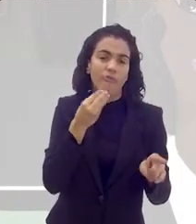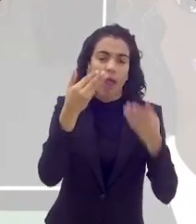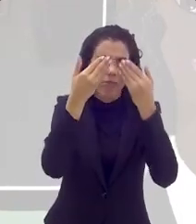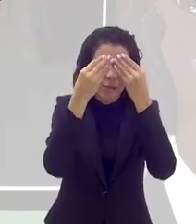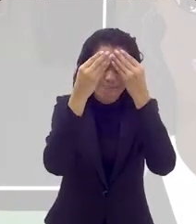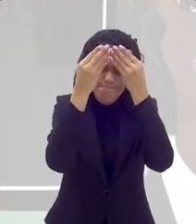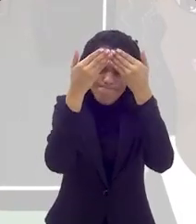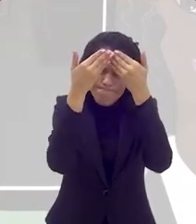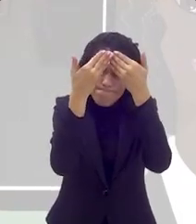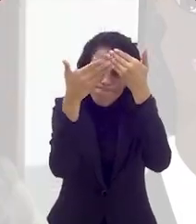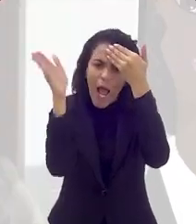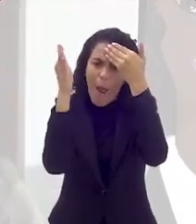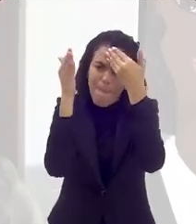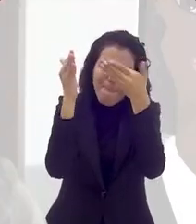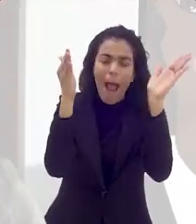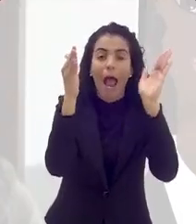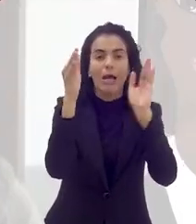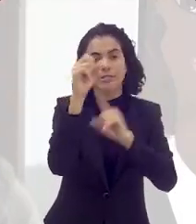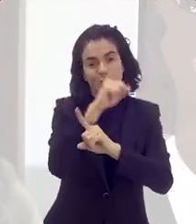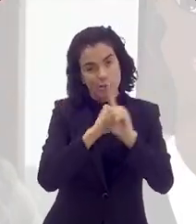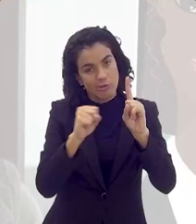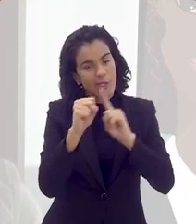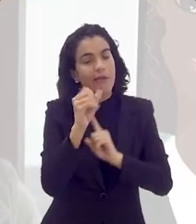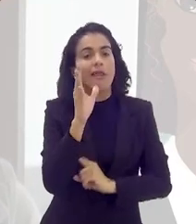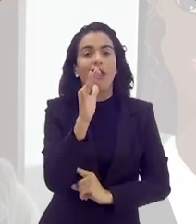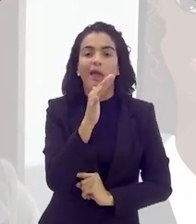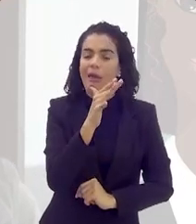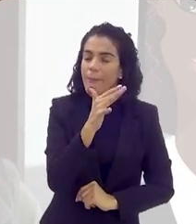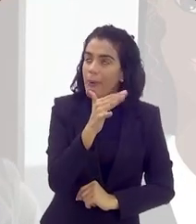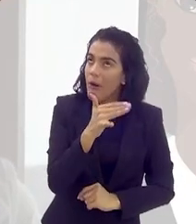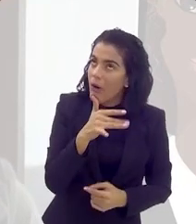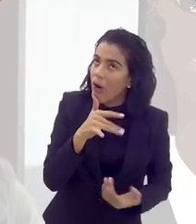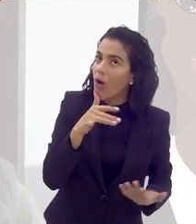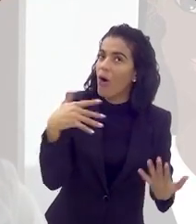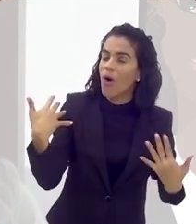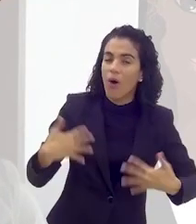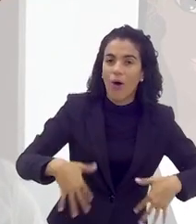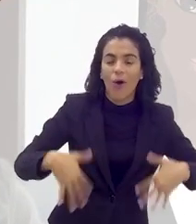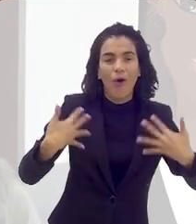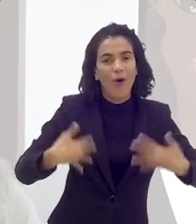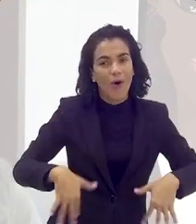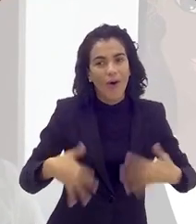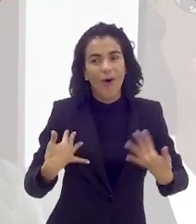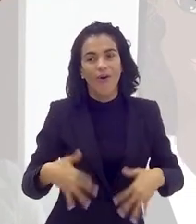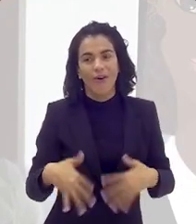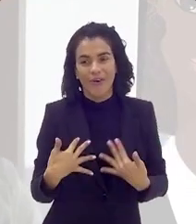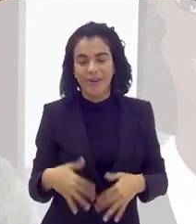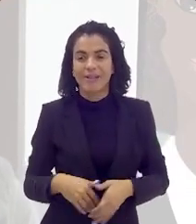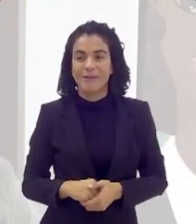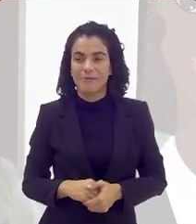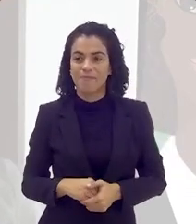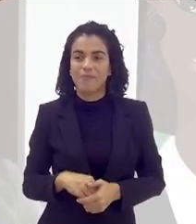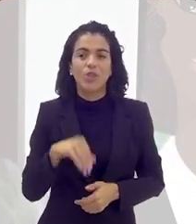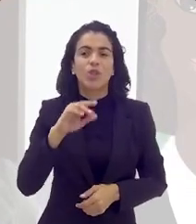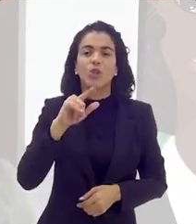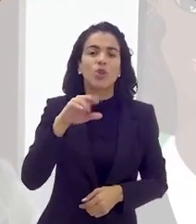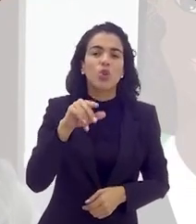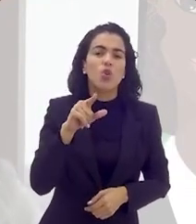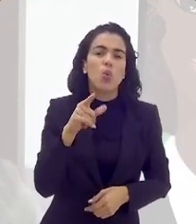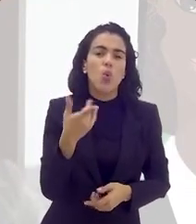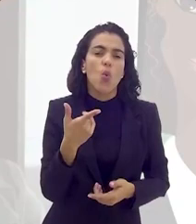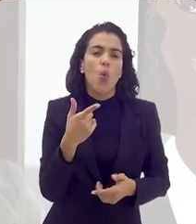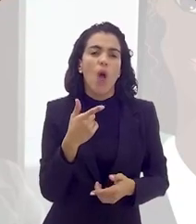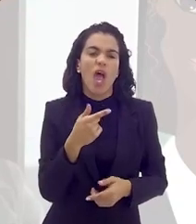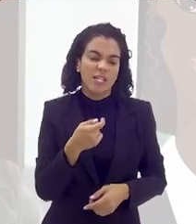desconstrução social, ela é muito mais lenta, mas... Leva um tempo, leva um tempo, né? assim, não é uma